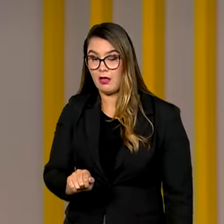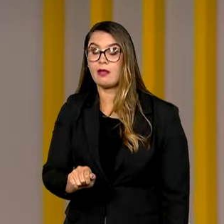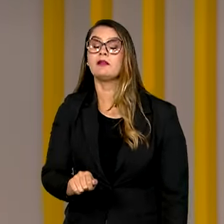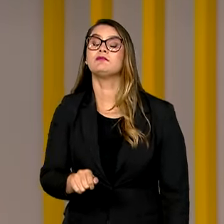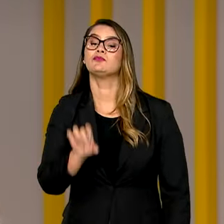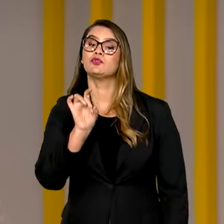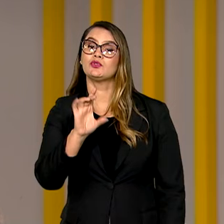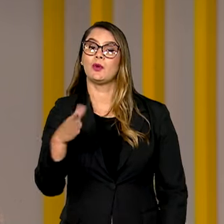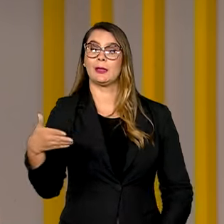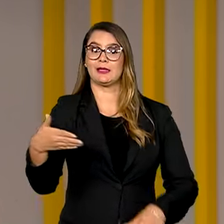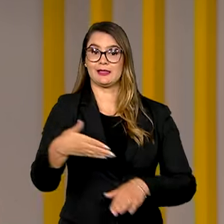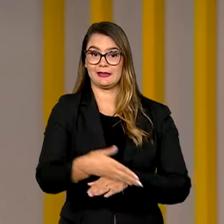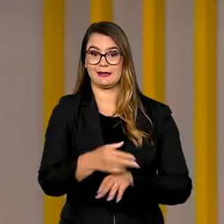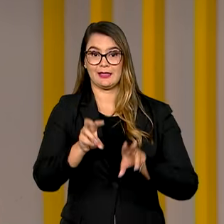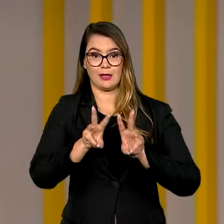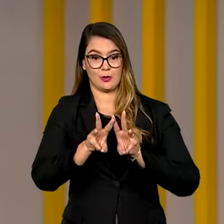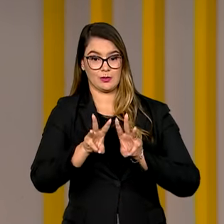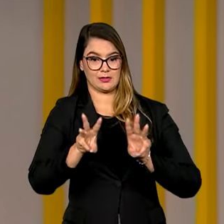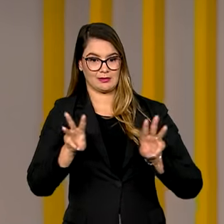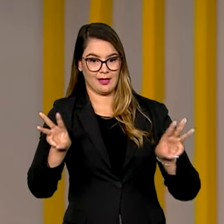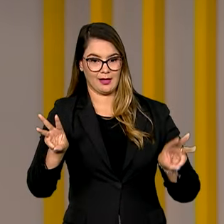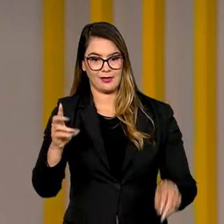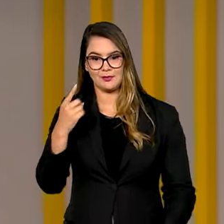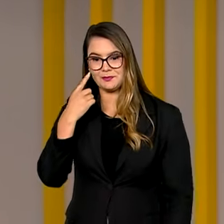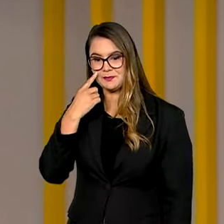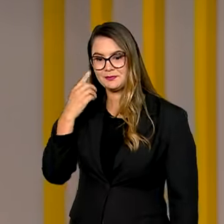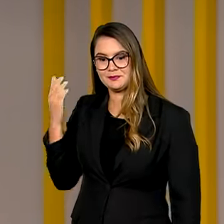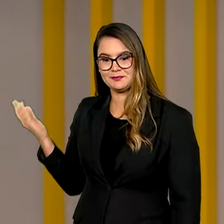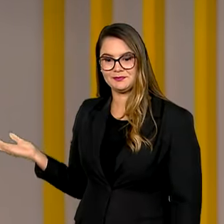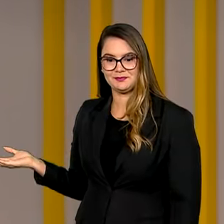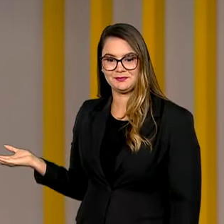é só você acessar o endereço eletrônico que aparece aí na sua tela.